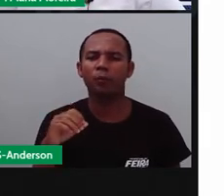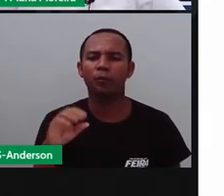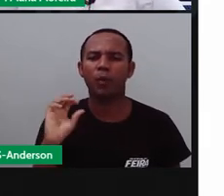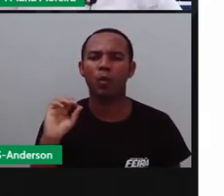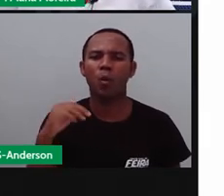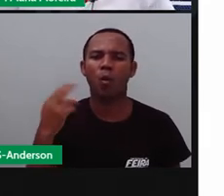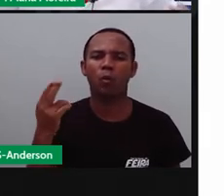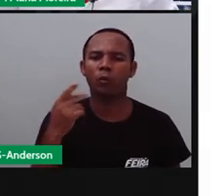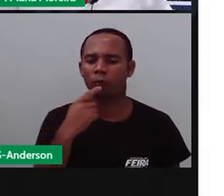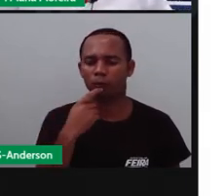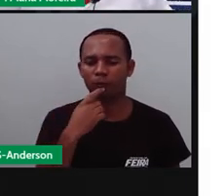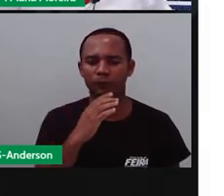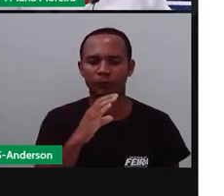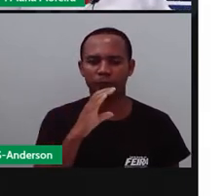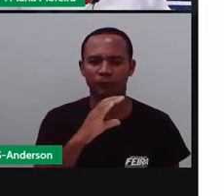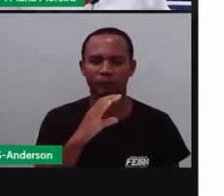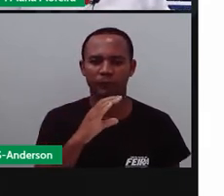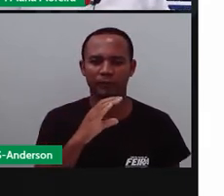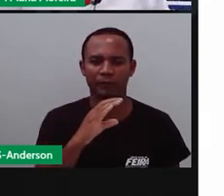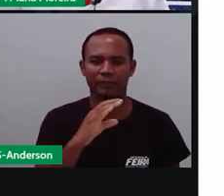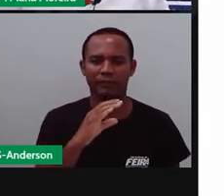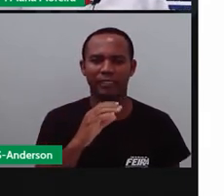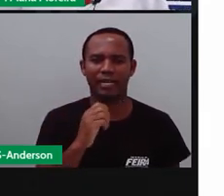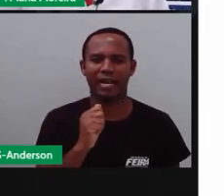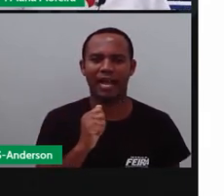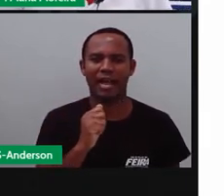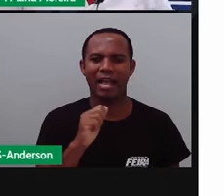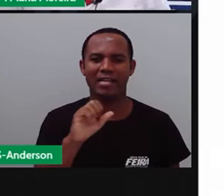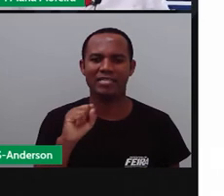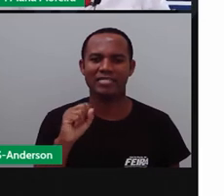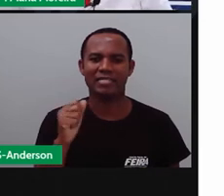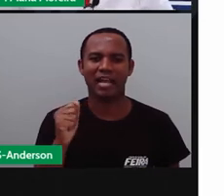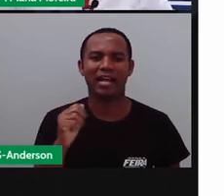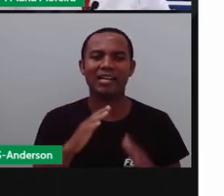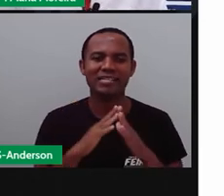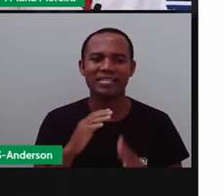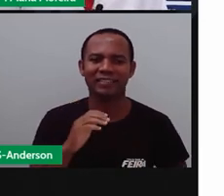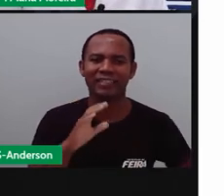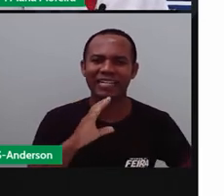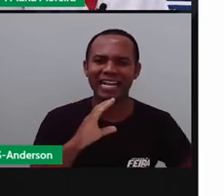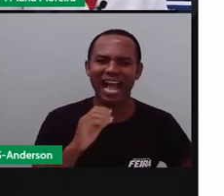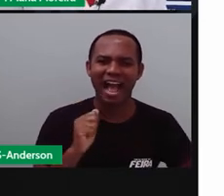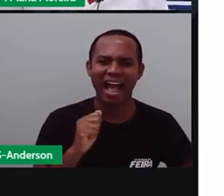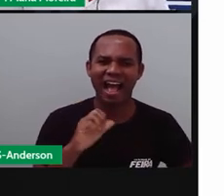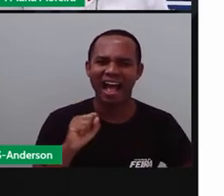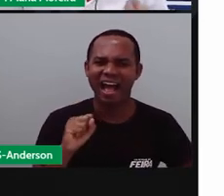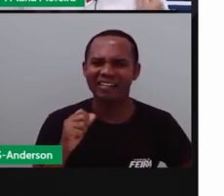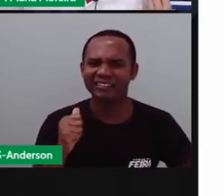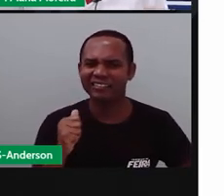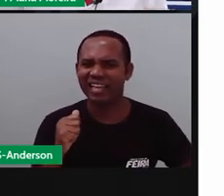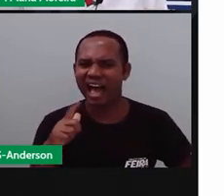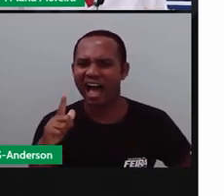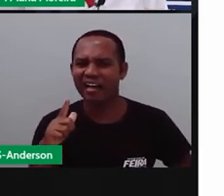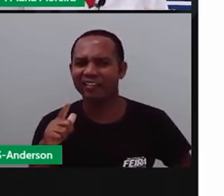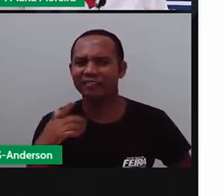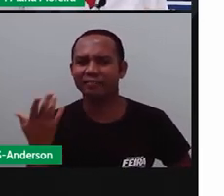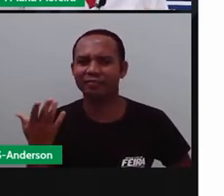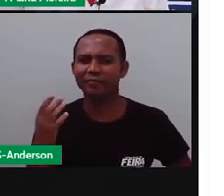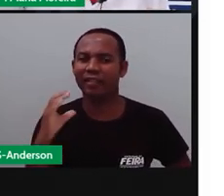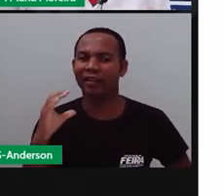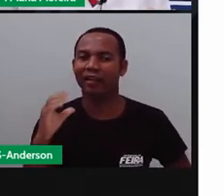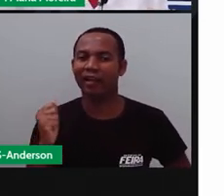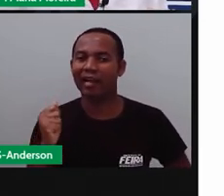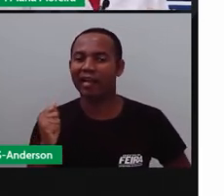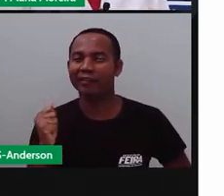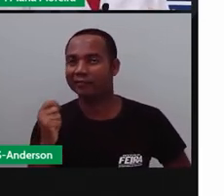Qual é? Casa. Não é isso? Então, essa sílaba, que eu demoro mais tempo falando,